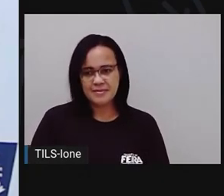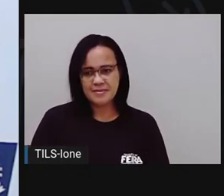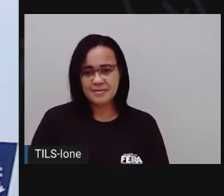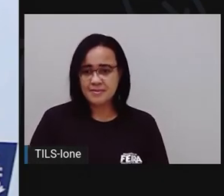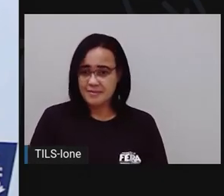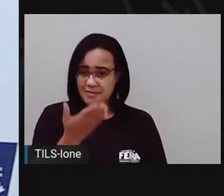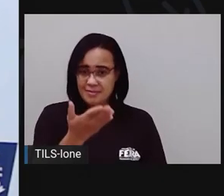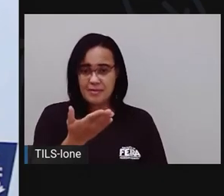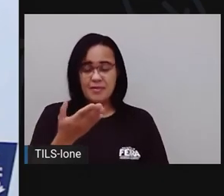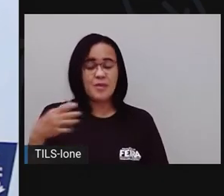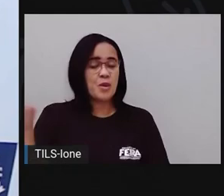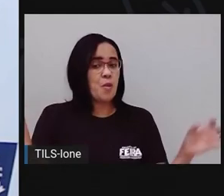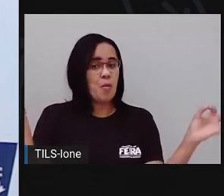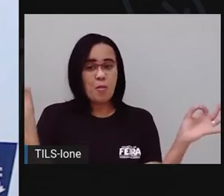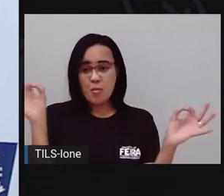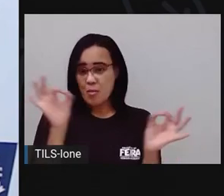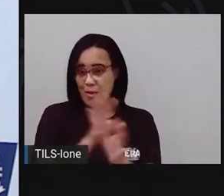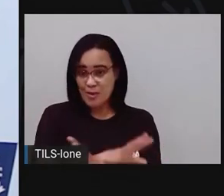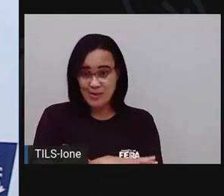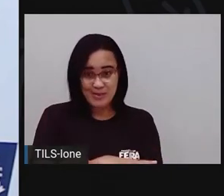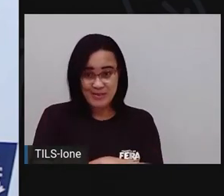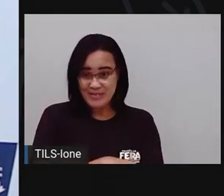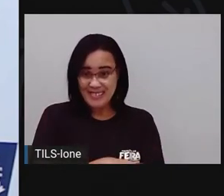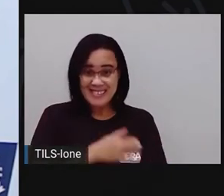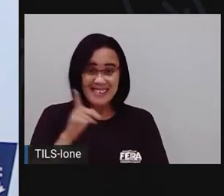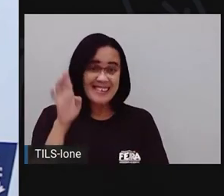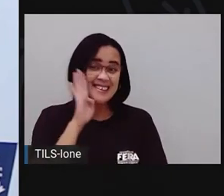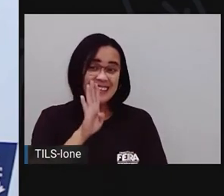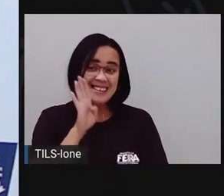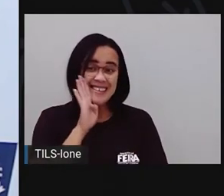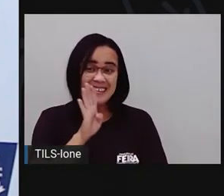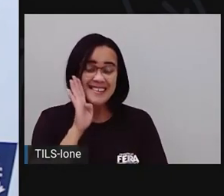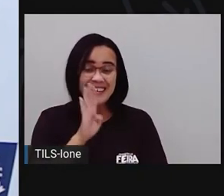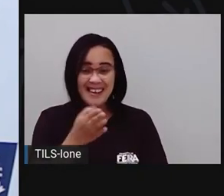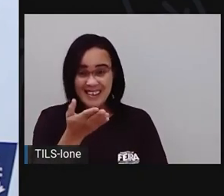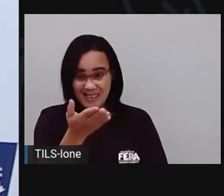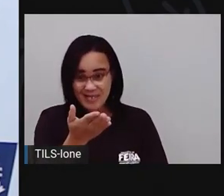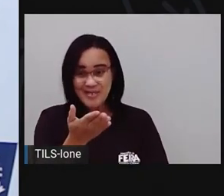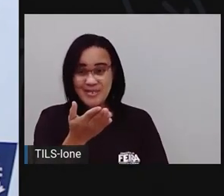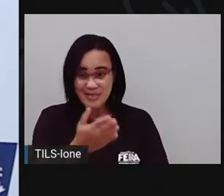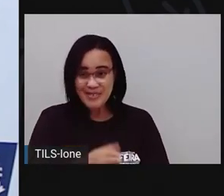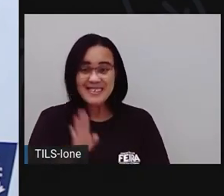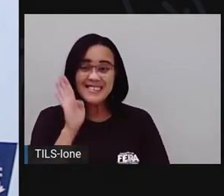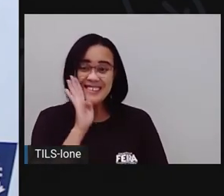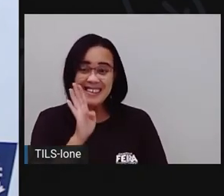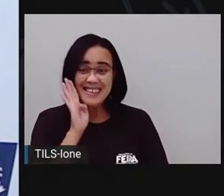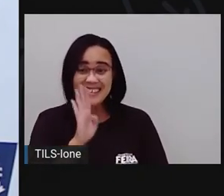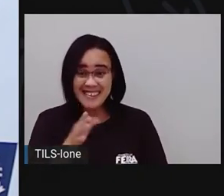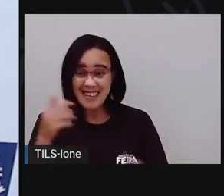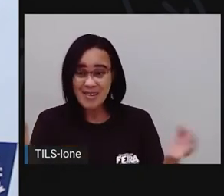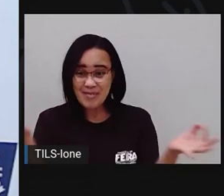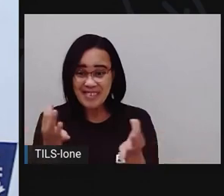Pronto. Olha só o meu passarinho. Uau. Que artista plástica.